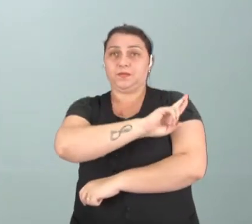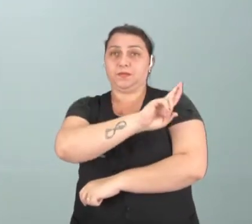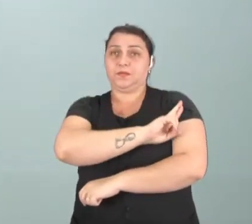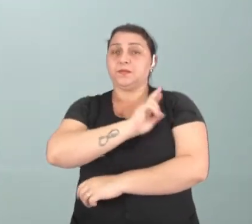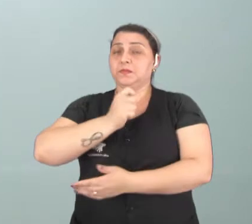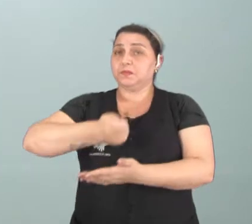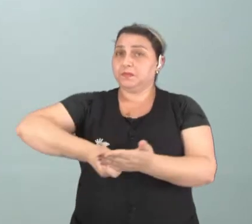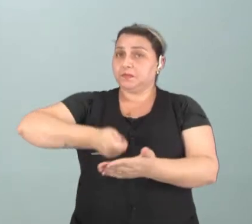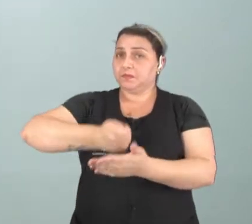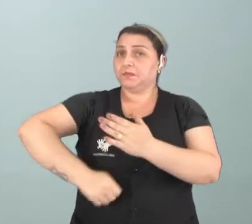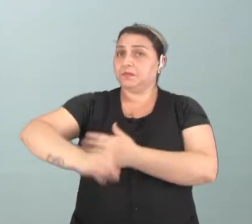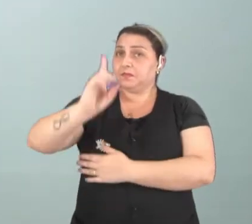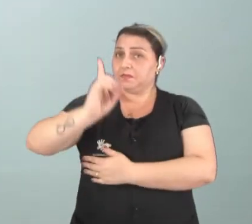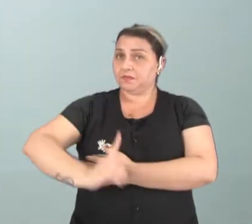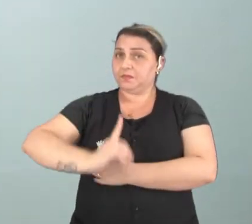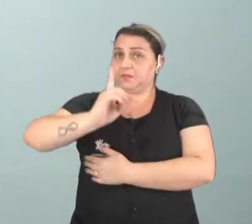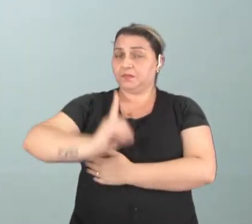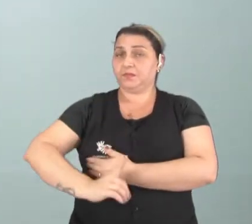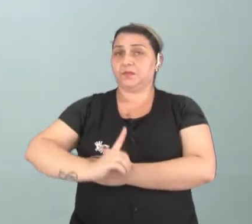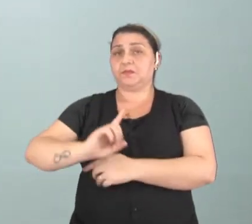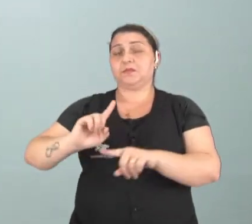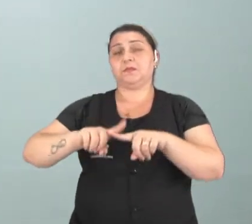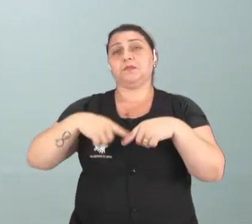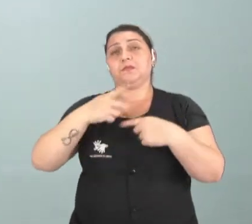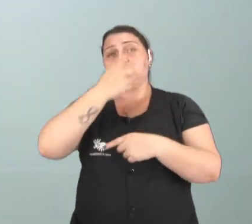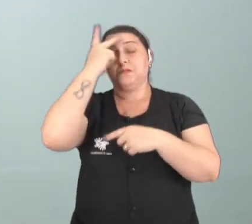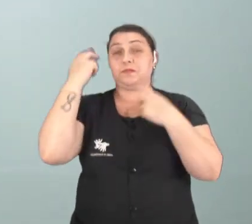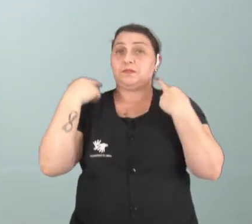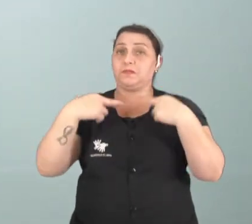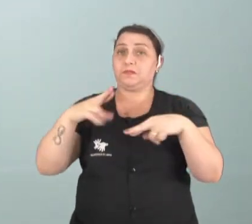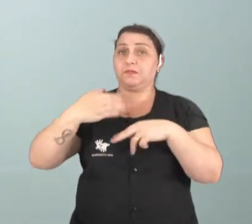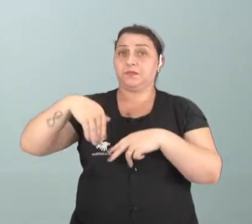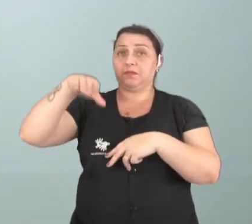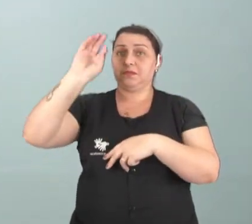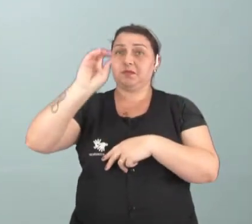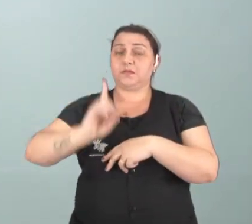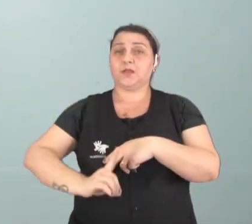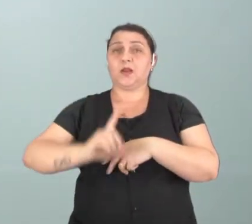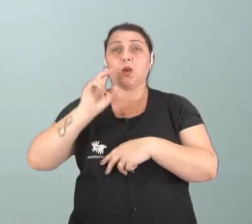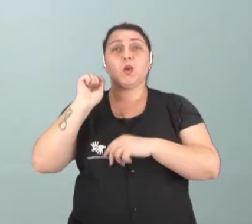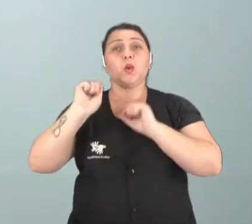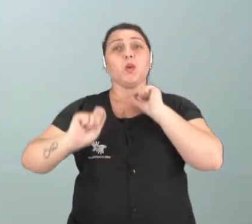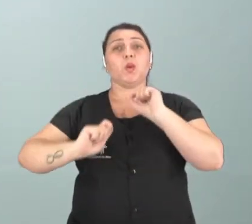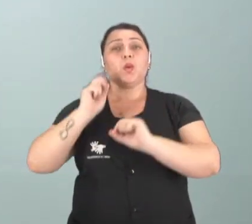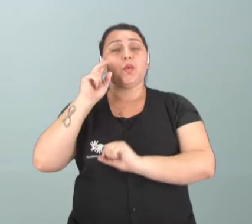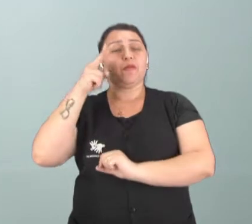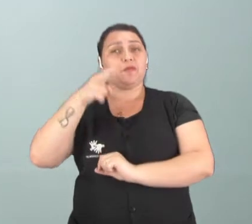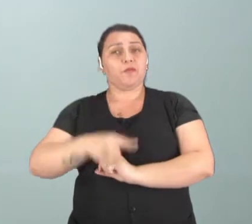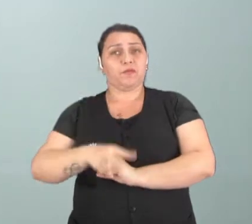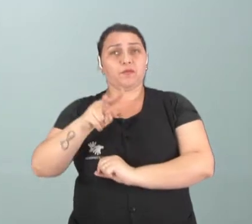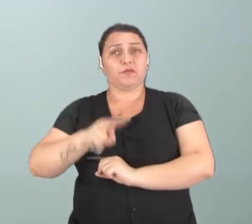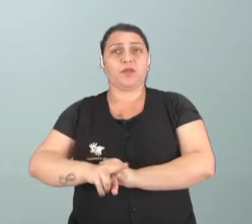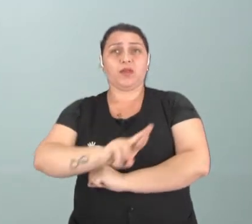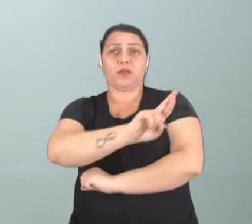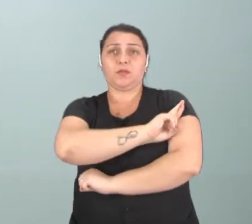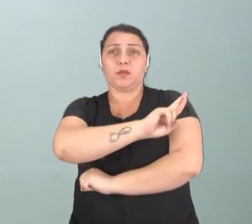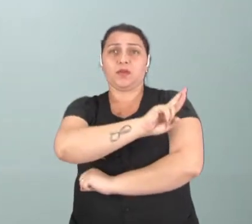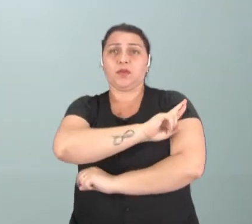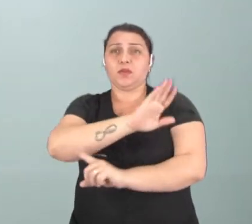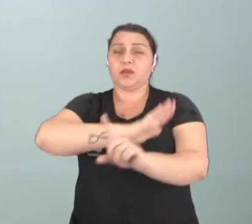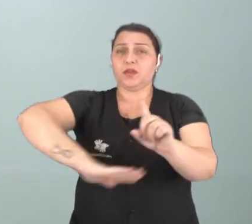E também temos direitos, só que as pessoas reivindicam mais direitos do que elas observam os deveres para com a sociedade.